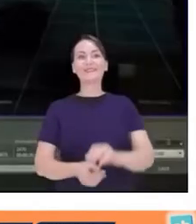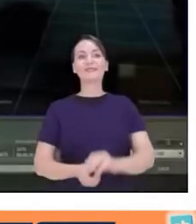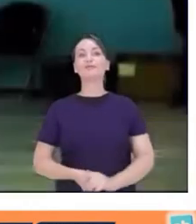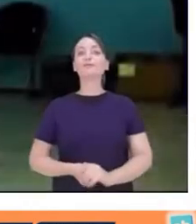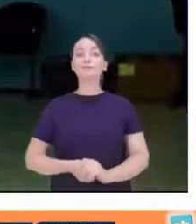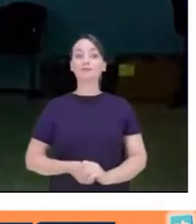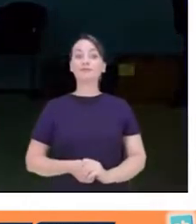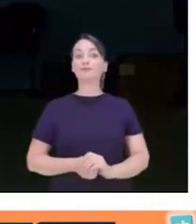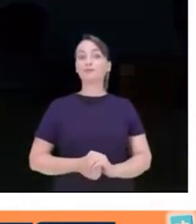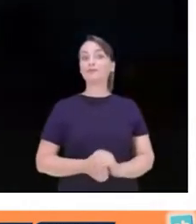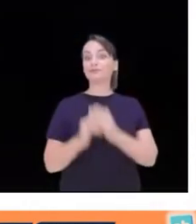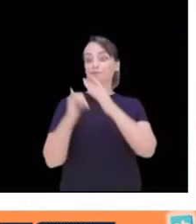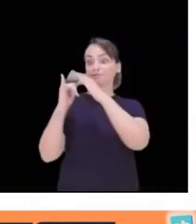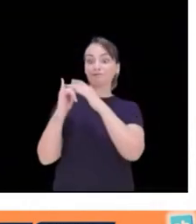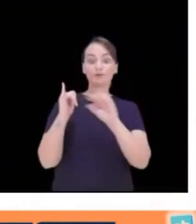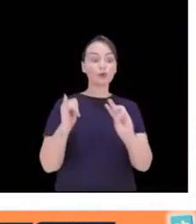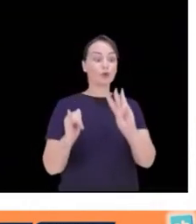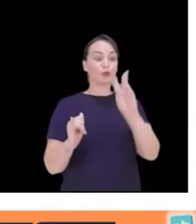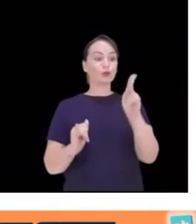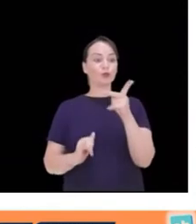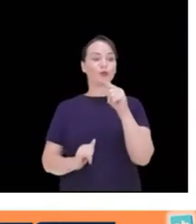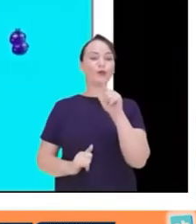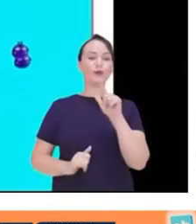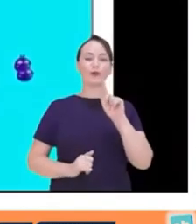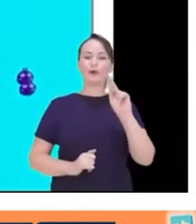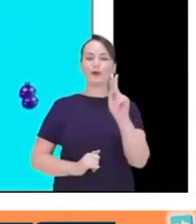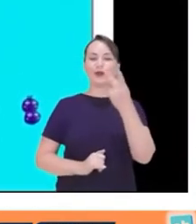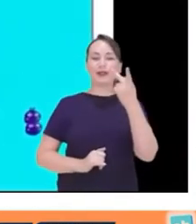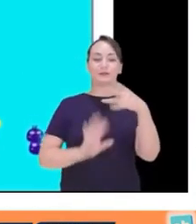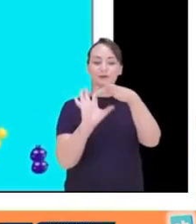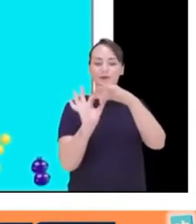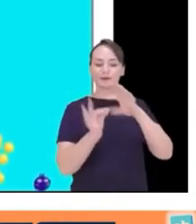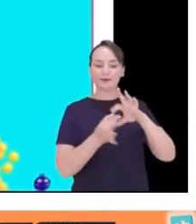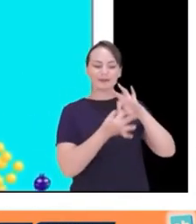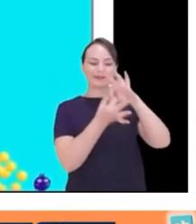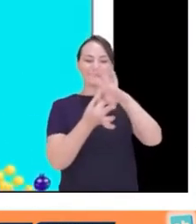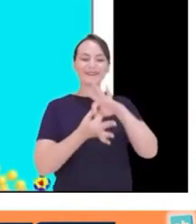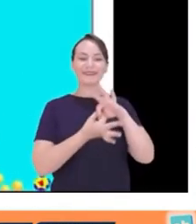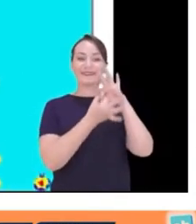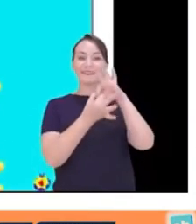Programa WASHI vai começar Ciência e Cultura. Vamos brincar?